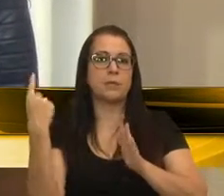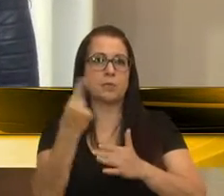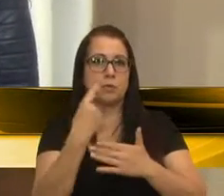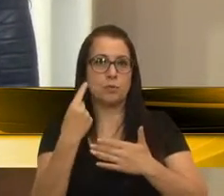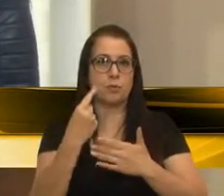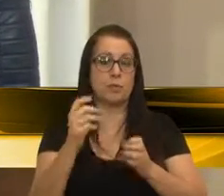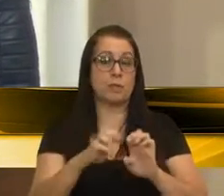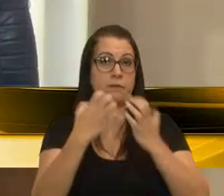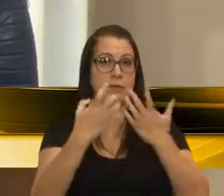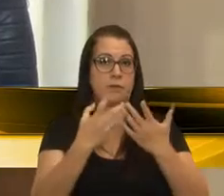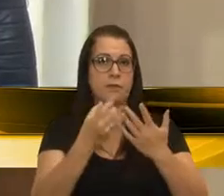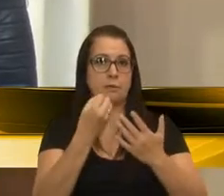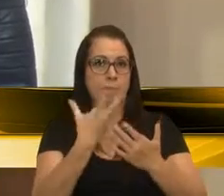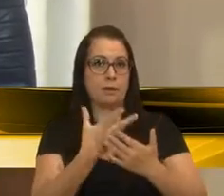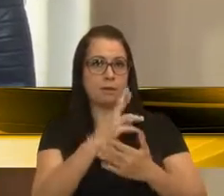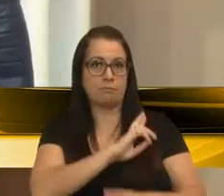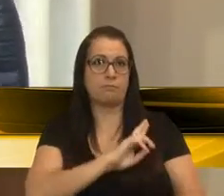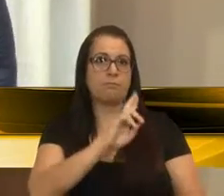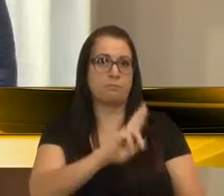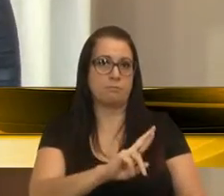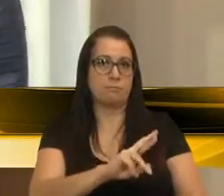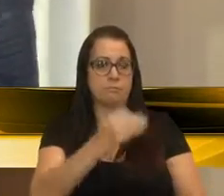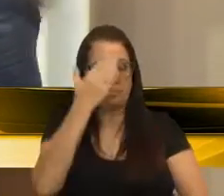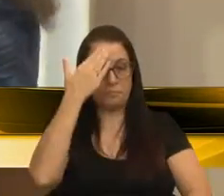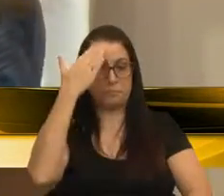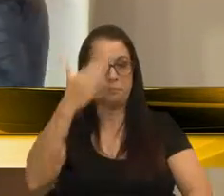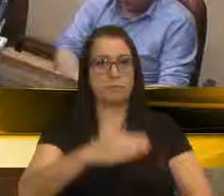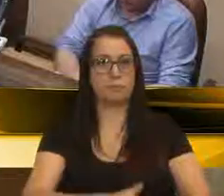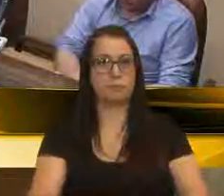este evento que tão bem nos representa. Muito obrigada.